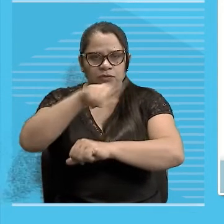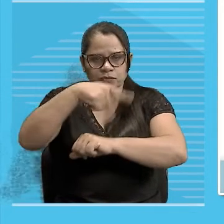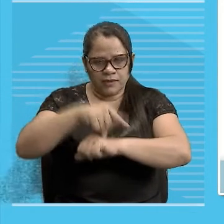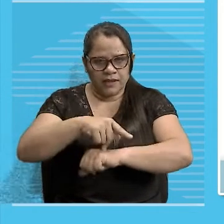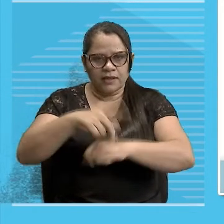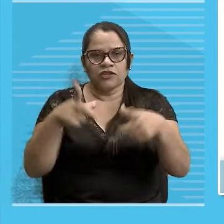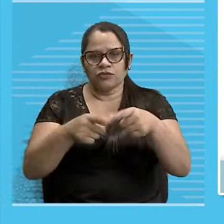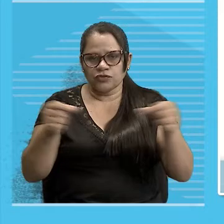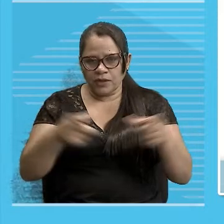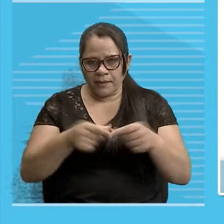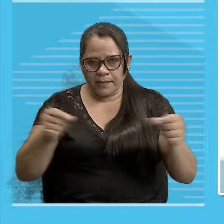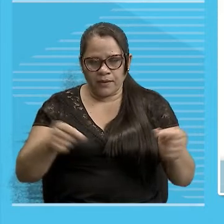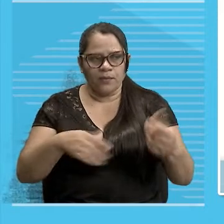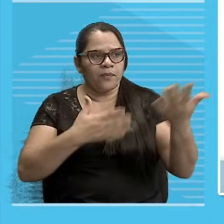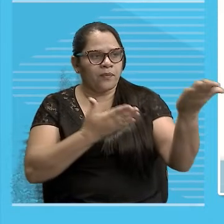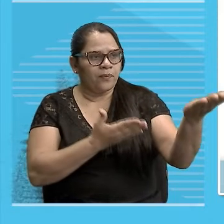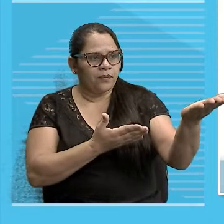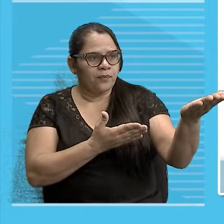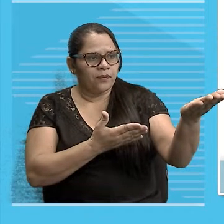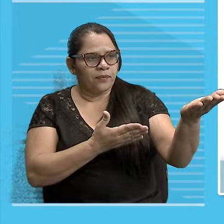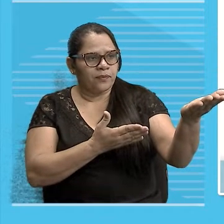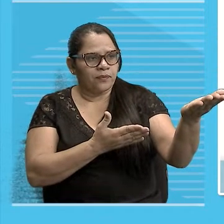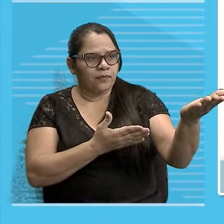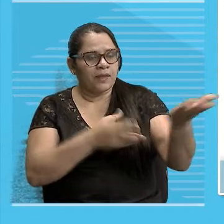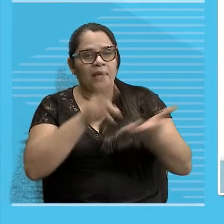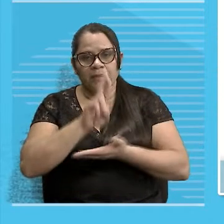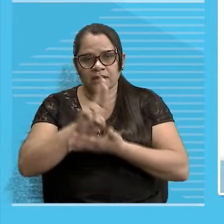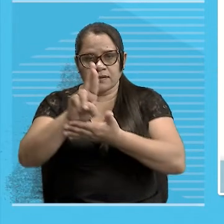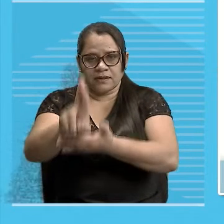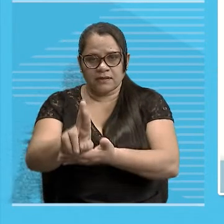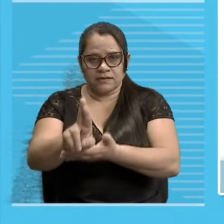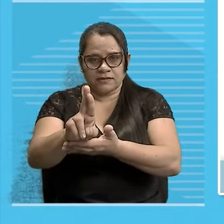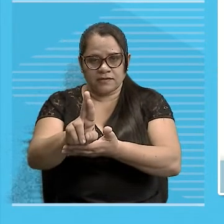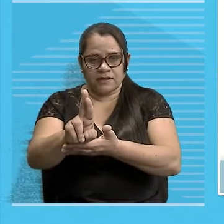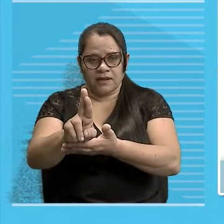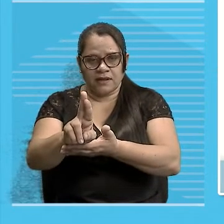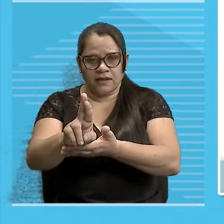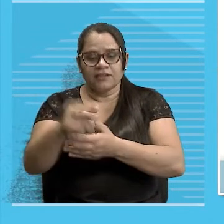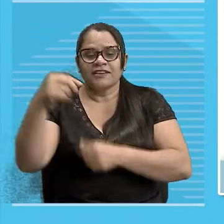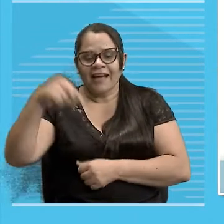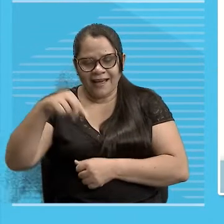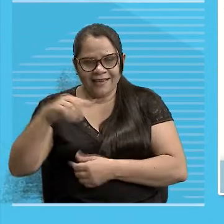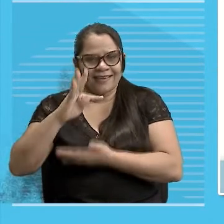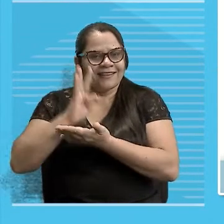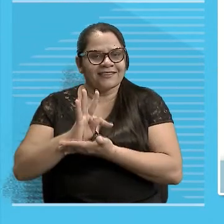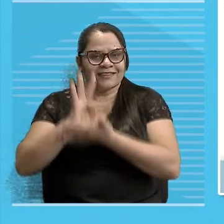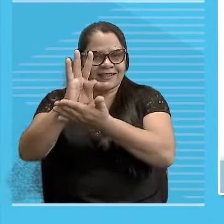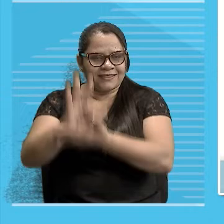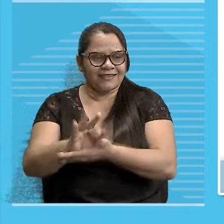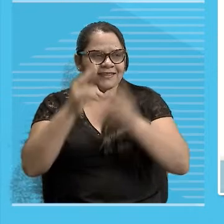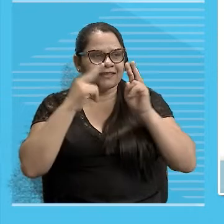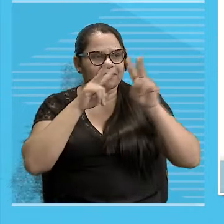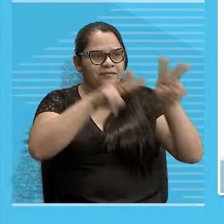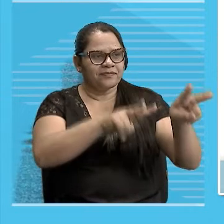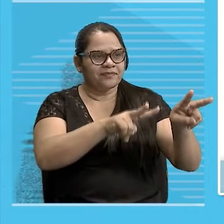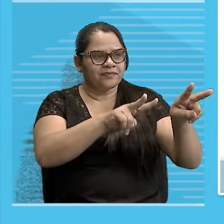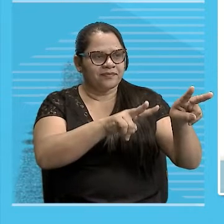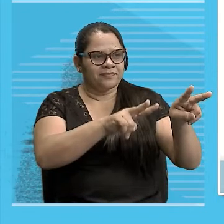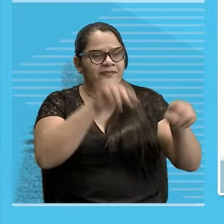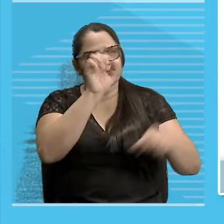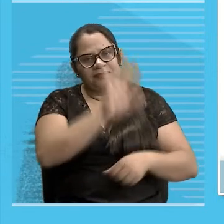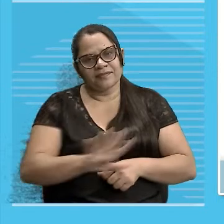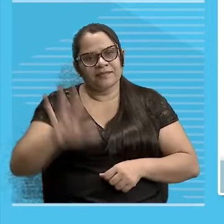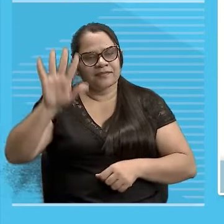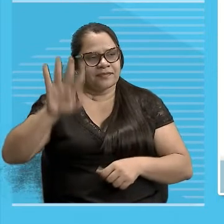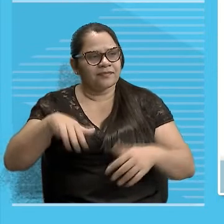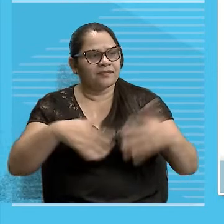Japão Olha aí Aí já a representatividade Da nossa maravilhosa Teresina Olha aí O riozão aí